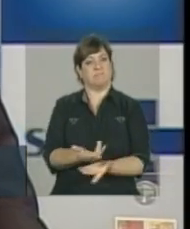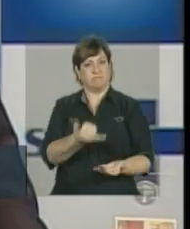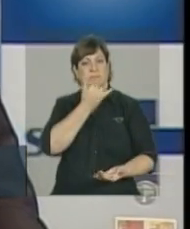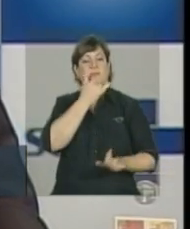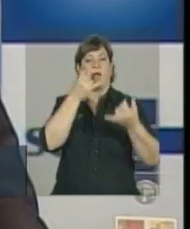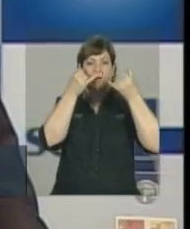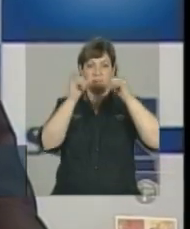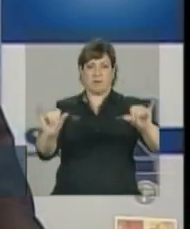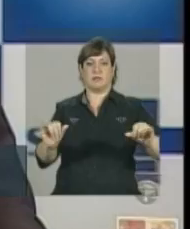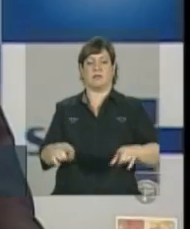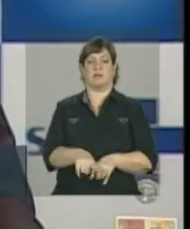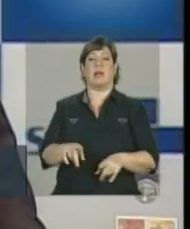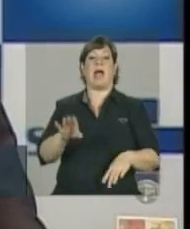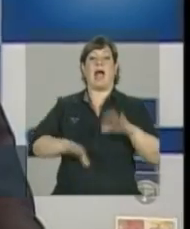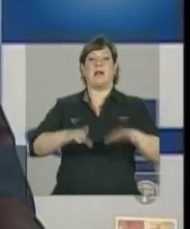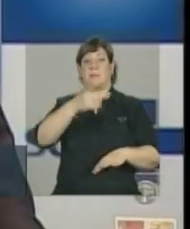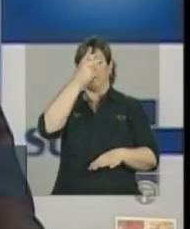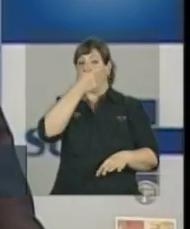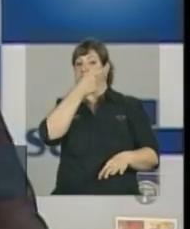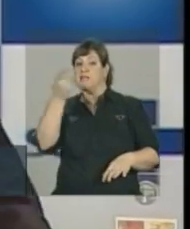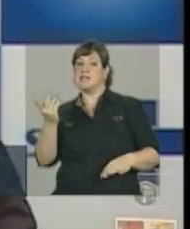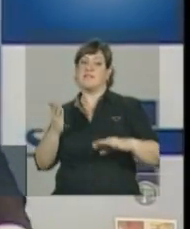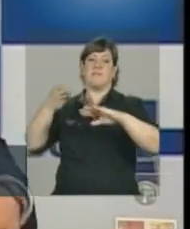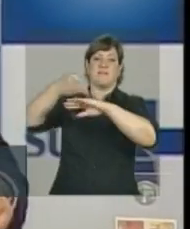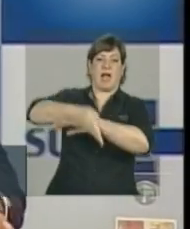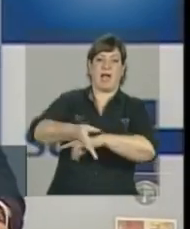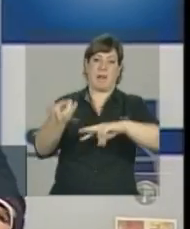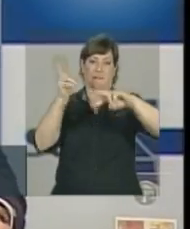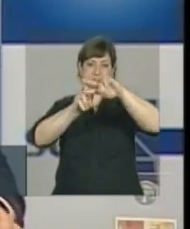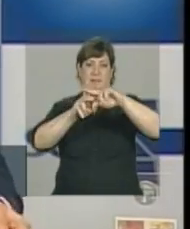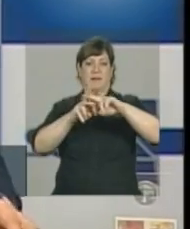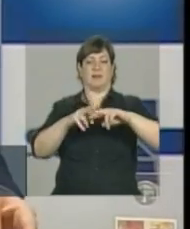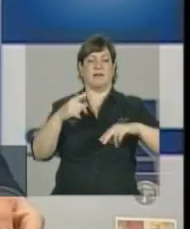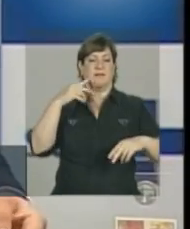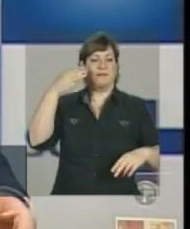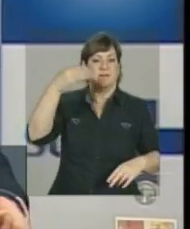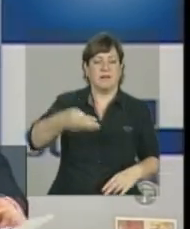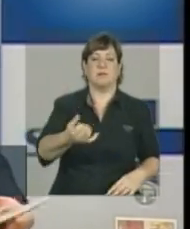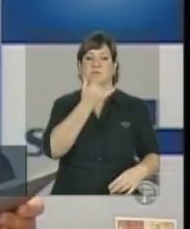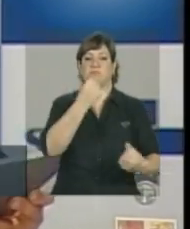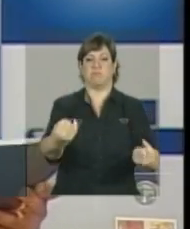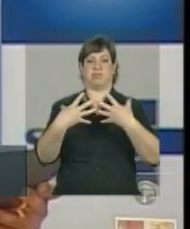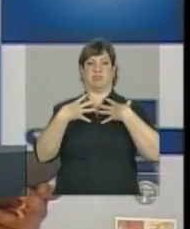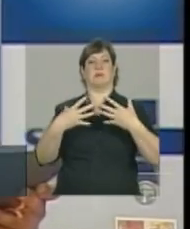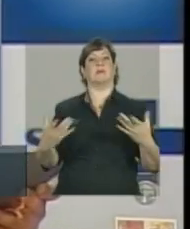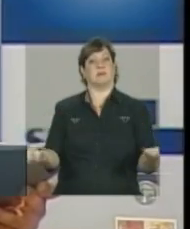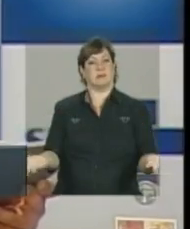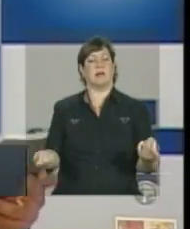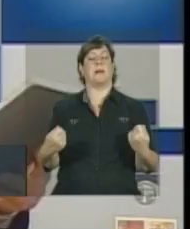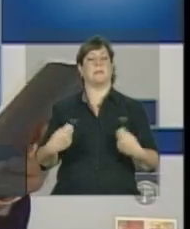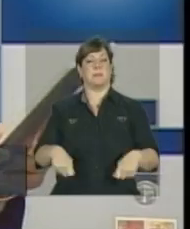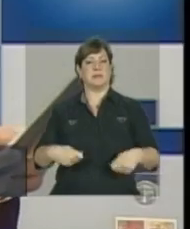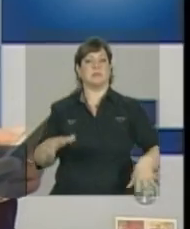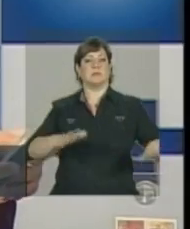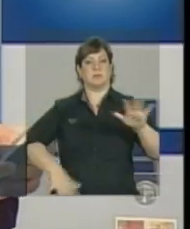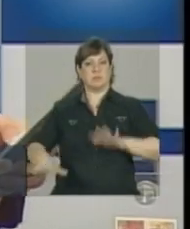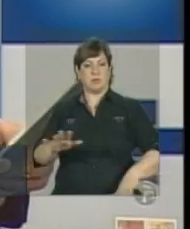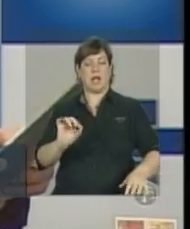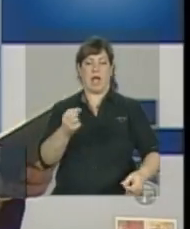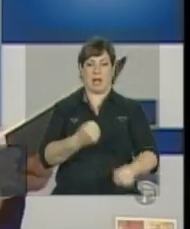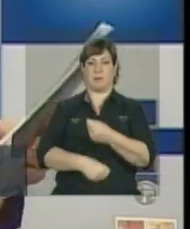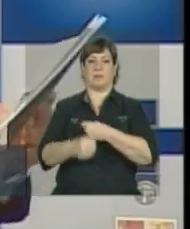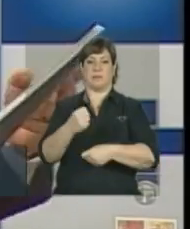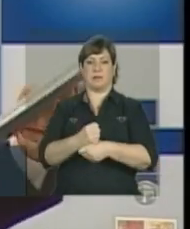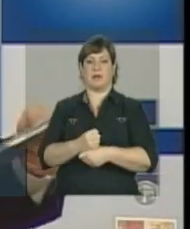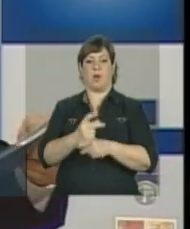daquela cidade, como visitantes. Então, toda a ação que foi incrementada no ano passado e que esse ano ganha, vocês vão lançar hoje ou